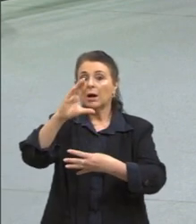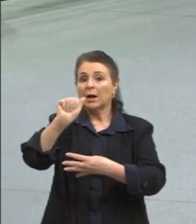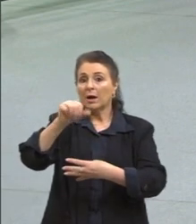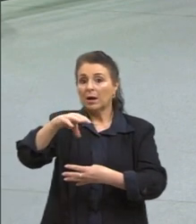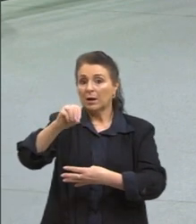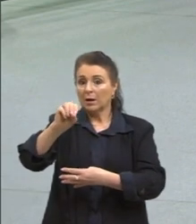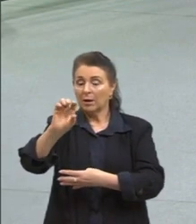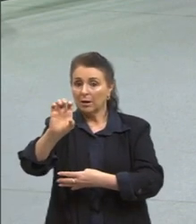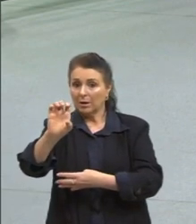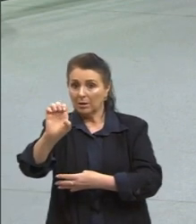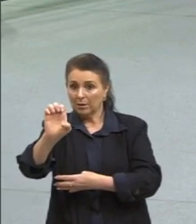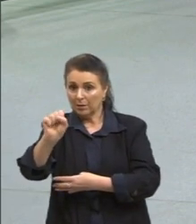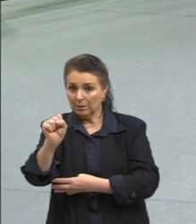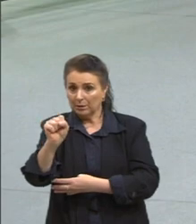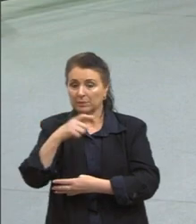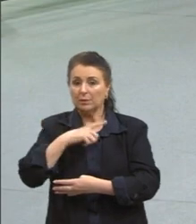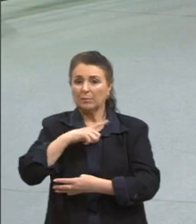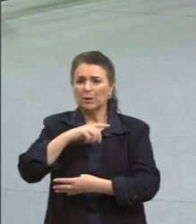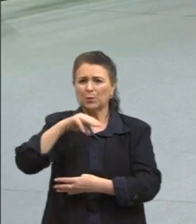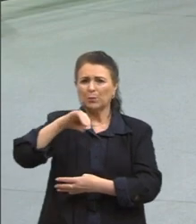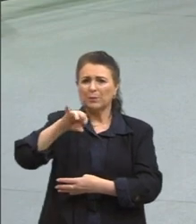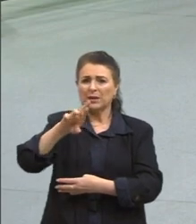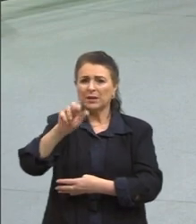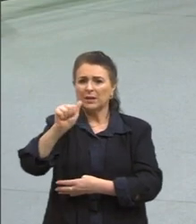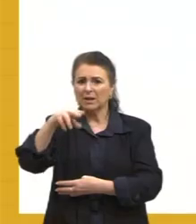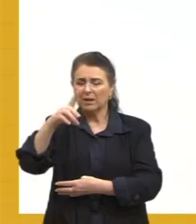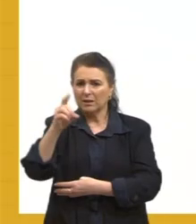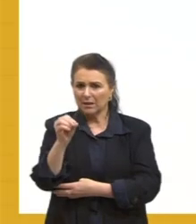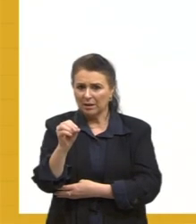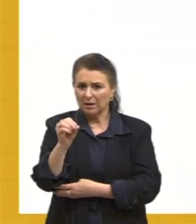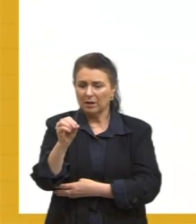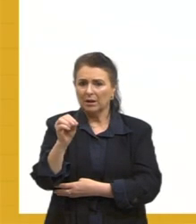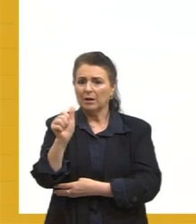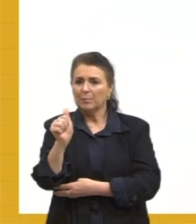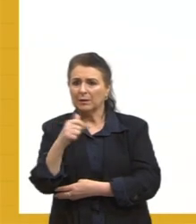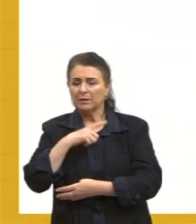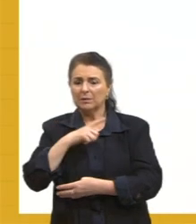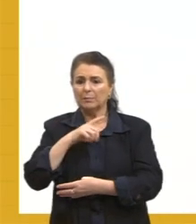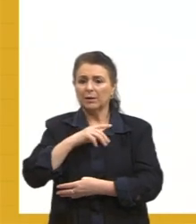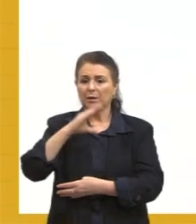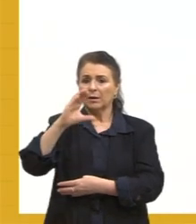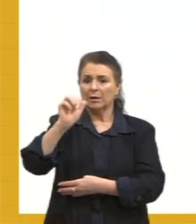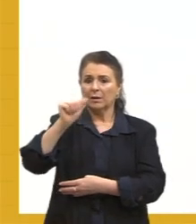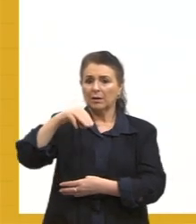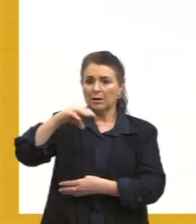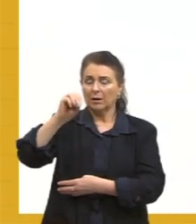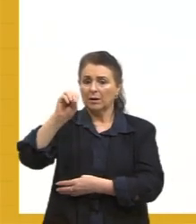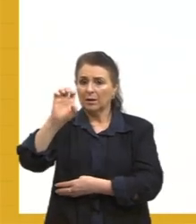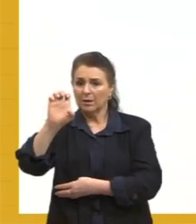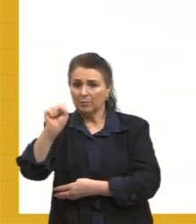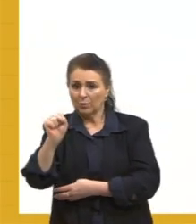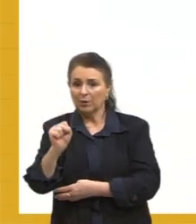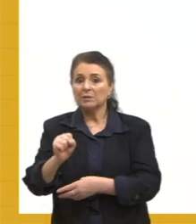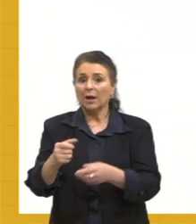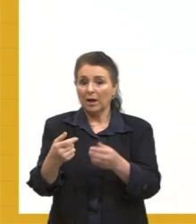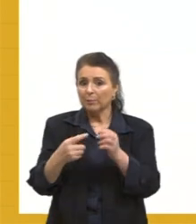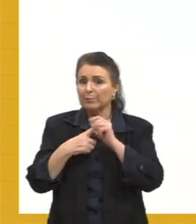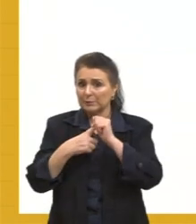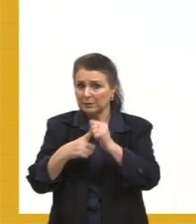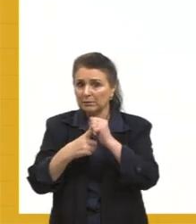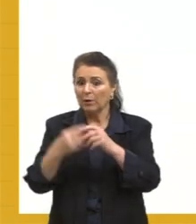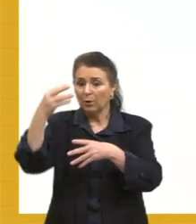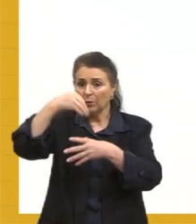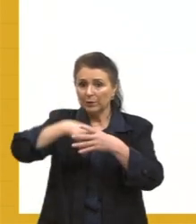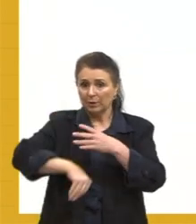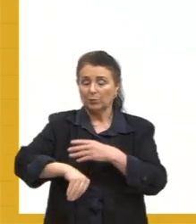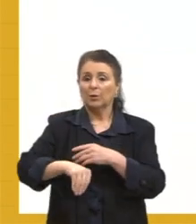muito nisso, né? Mas o Sá de Miranda, que busca e traz, isso é muito interessante. E o Camões é o pai do soneto. Quando a gente fala em literatura